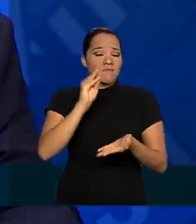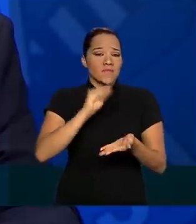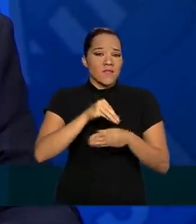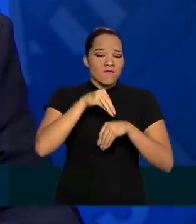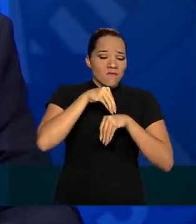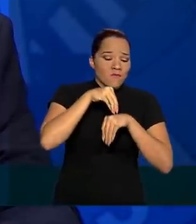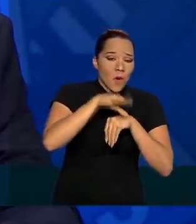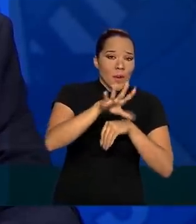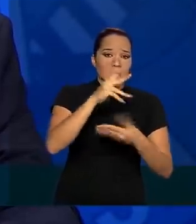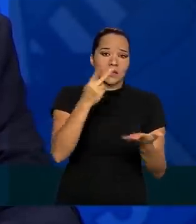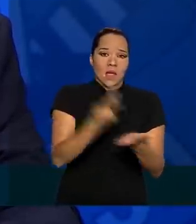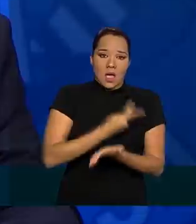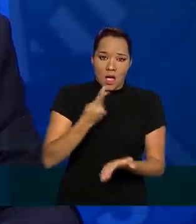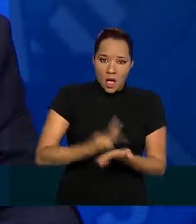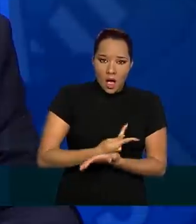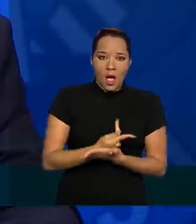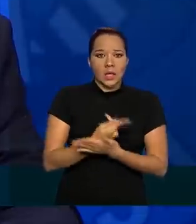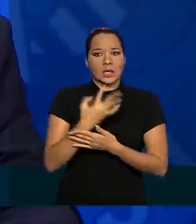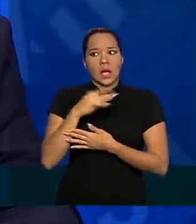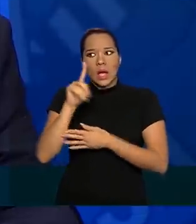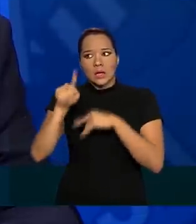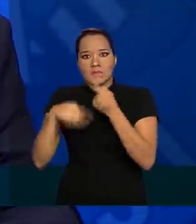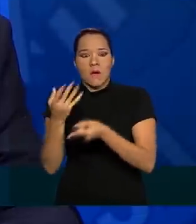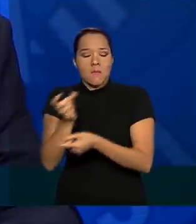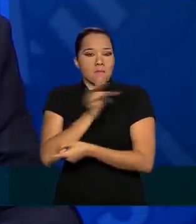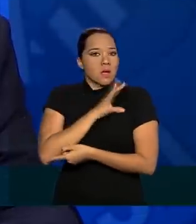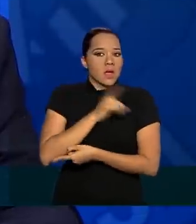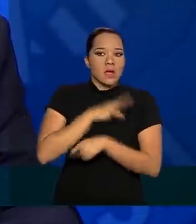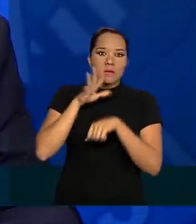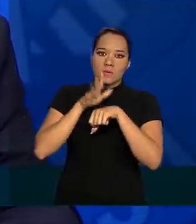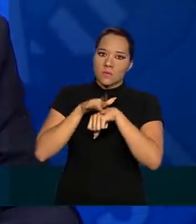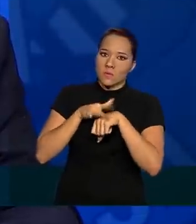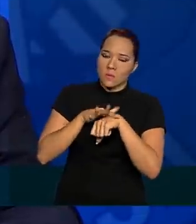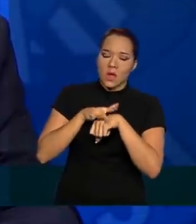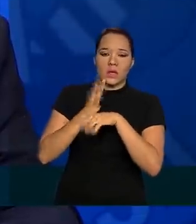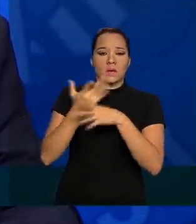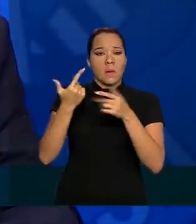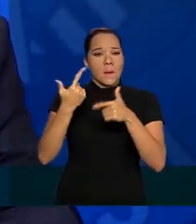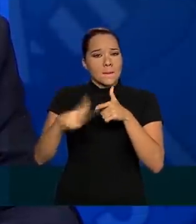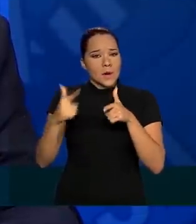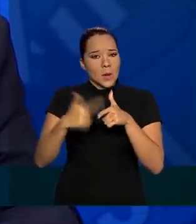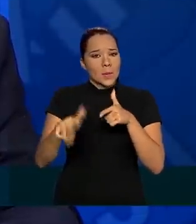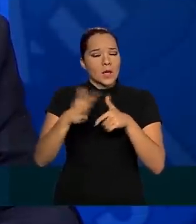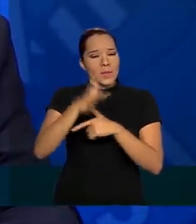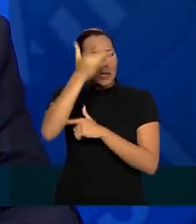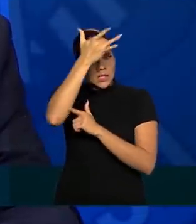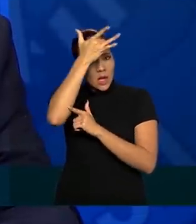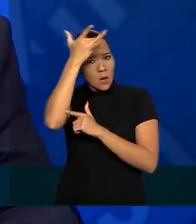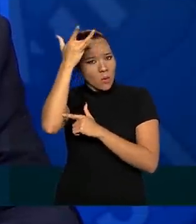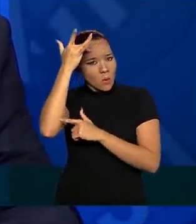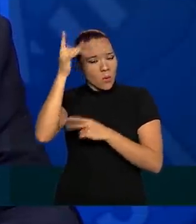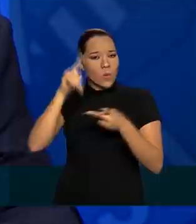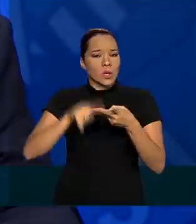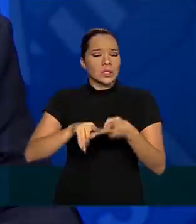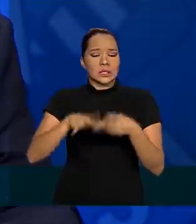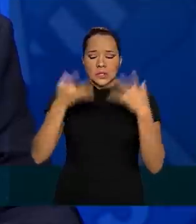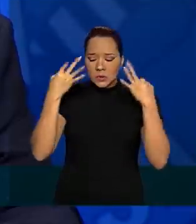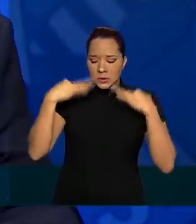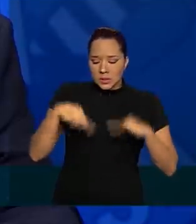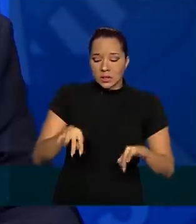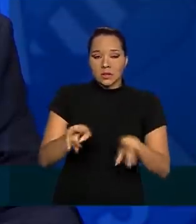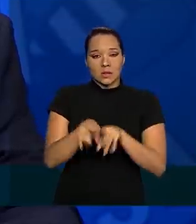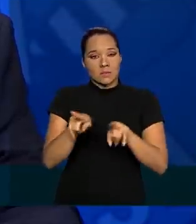desinformação levando a medo, adoecimento em questões de saúde mental, saúde física, até mesmo no aspecto